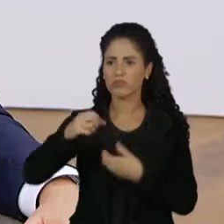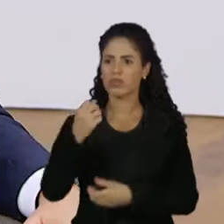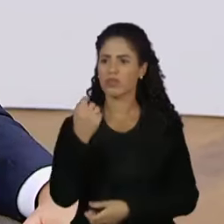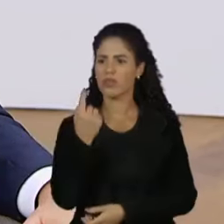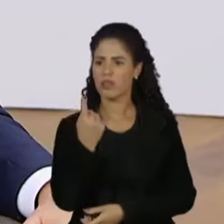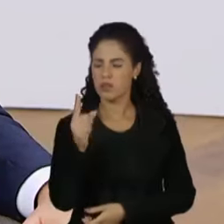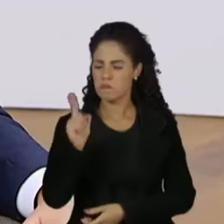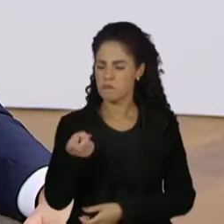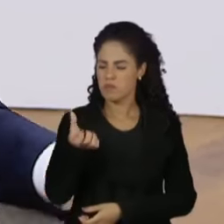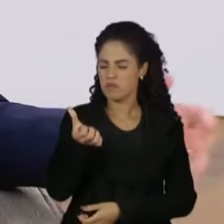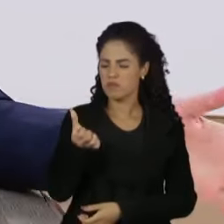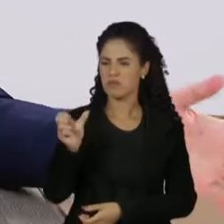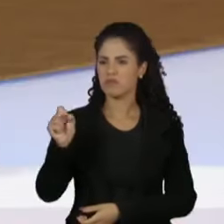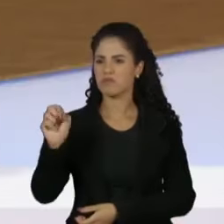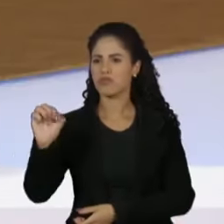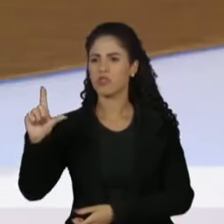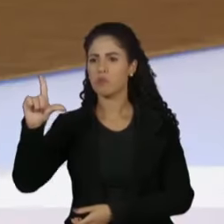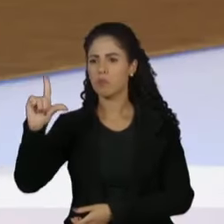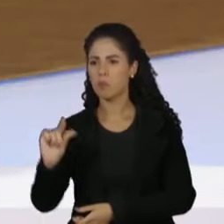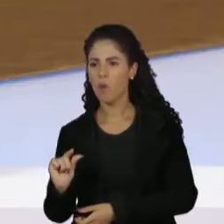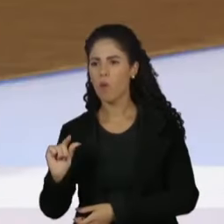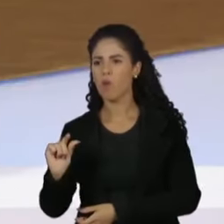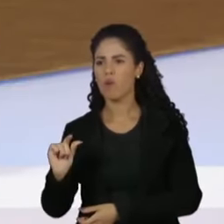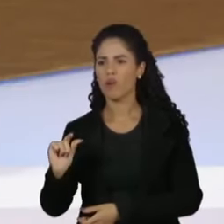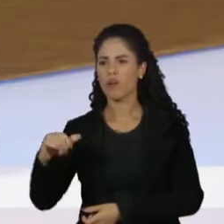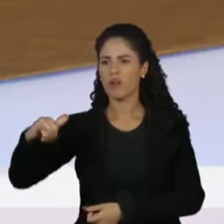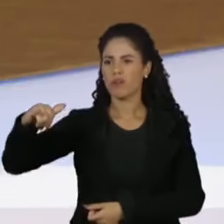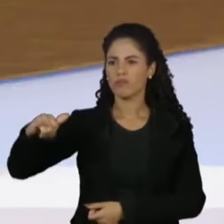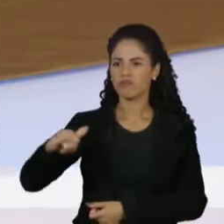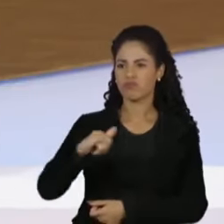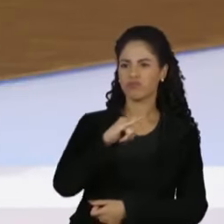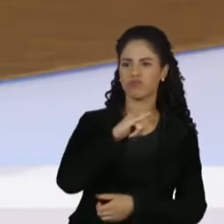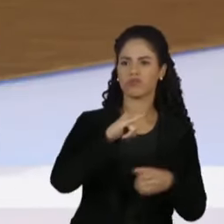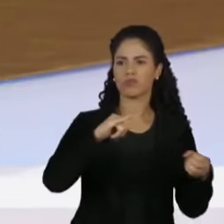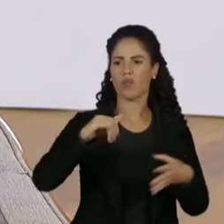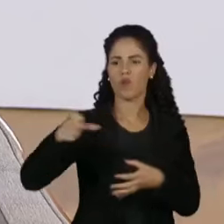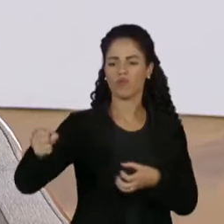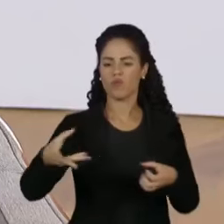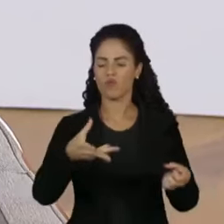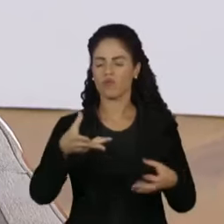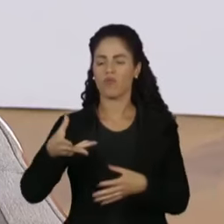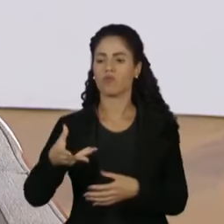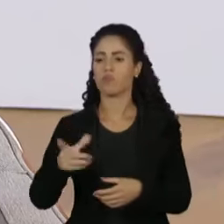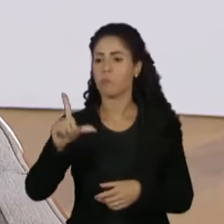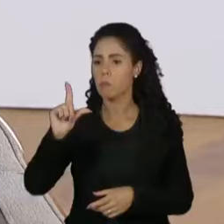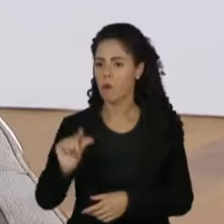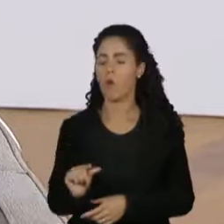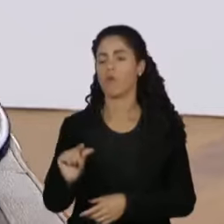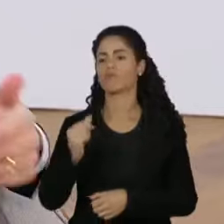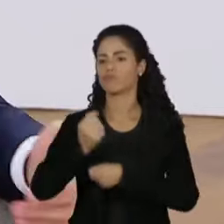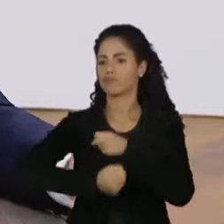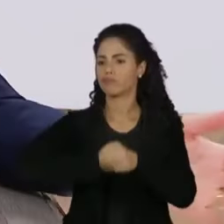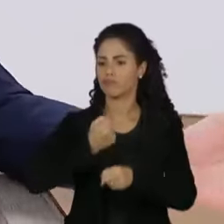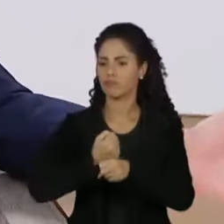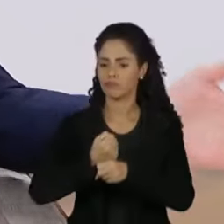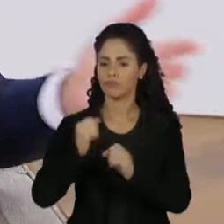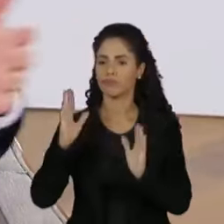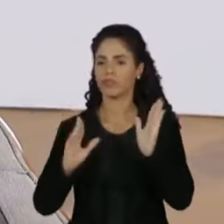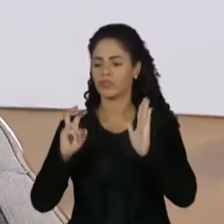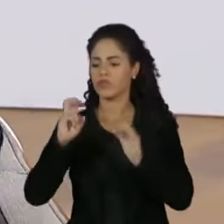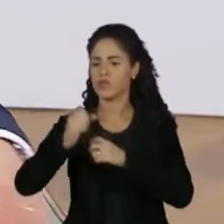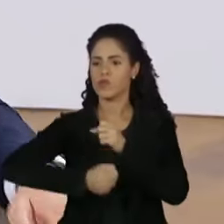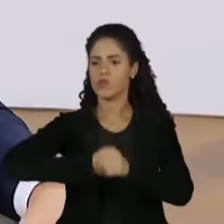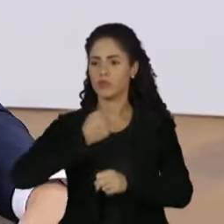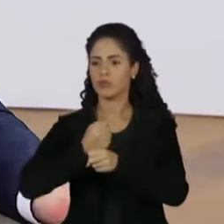.680. Então, houve uma queda em quase 200 aeronaves por ano. Em cinco anos, estamos